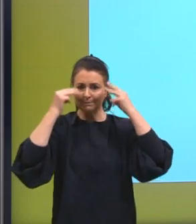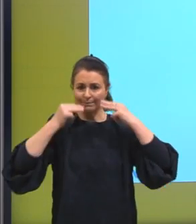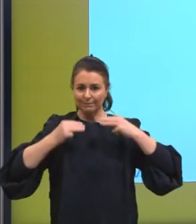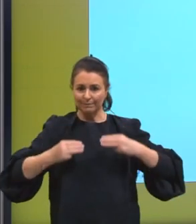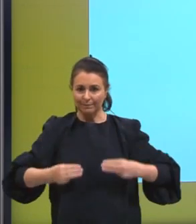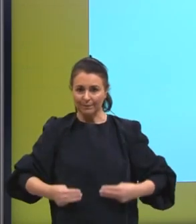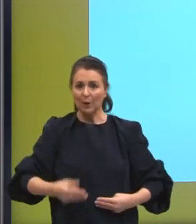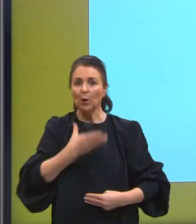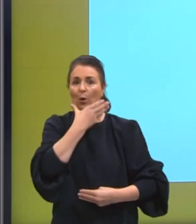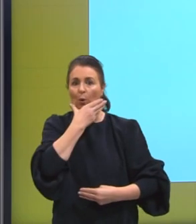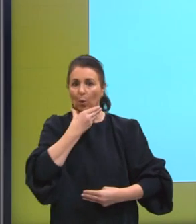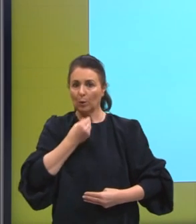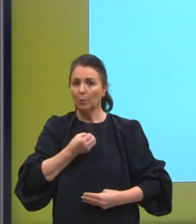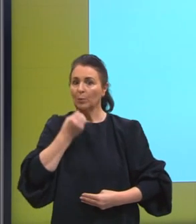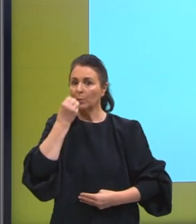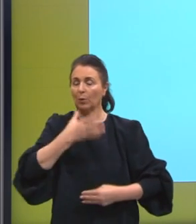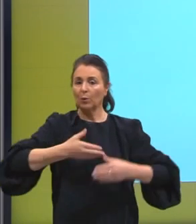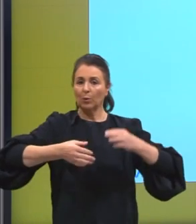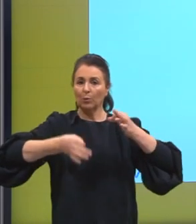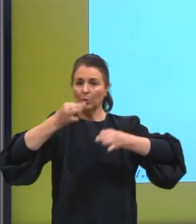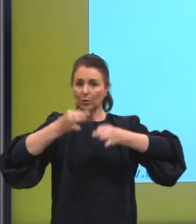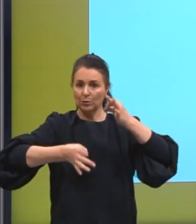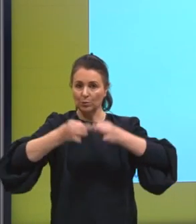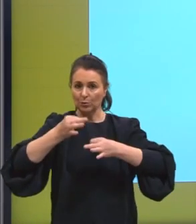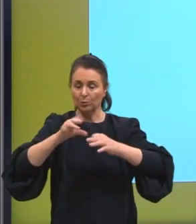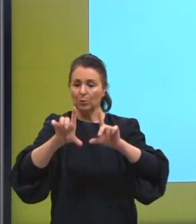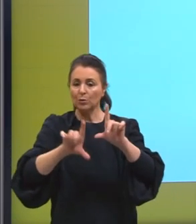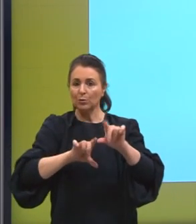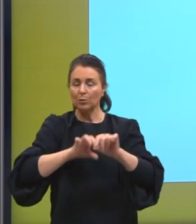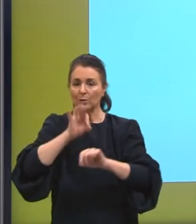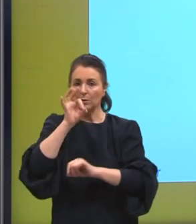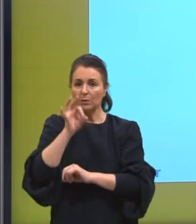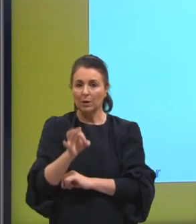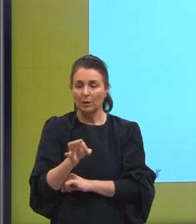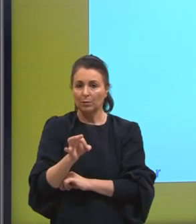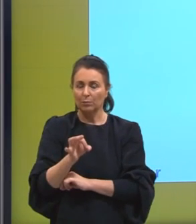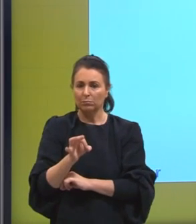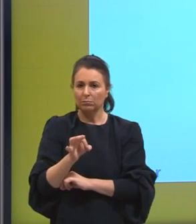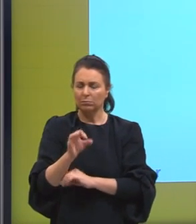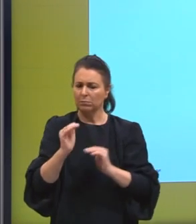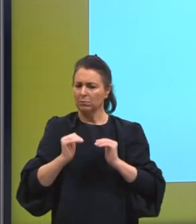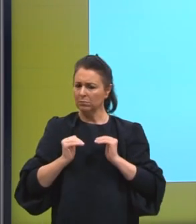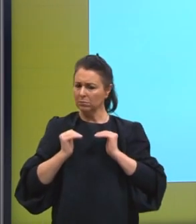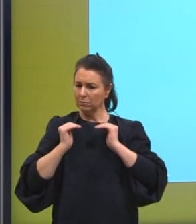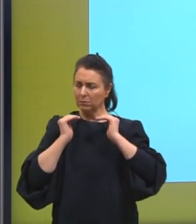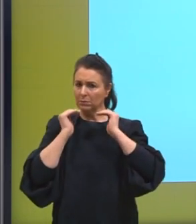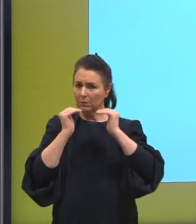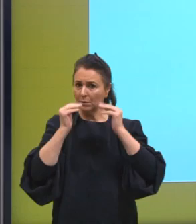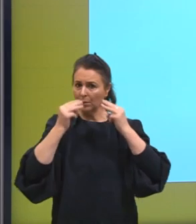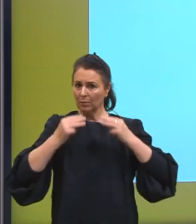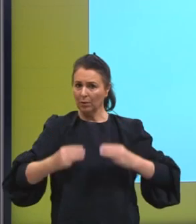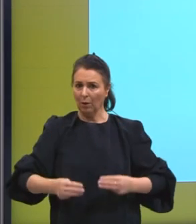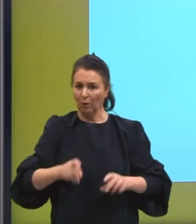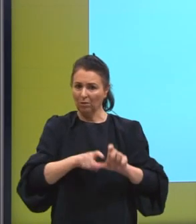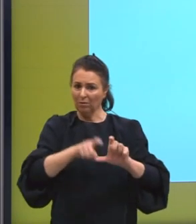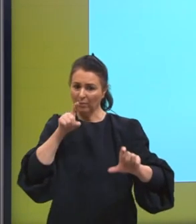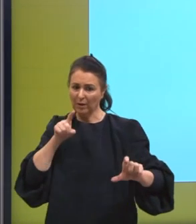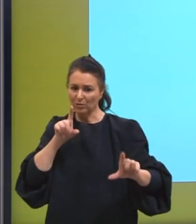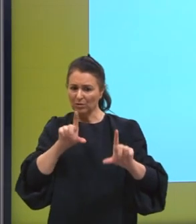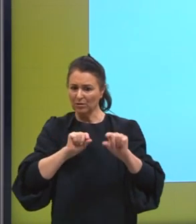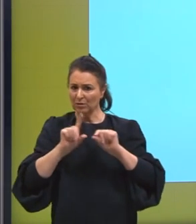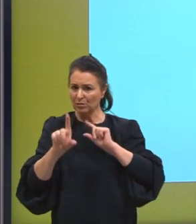o homem bom e justo assinar a alternativa correta a excelência moral independe de nossas escolhas não,